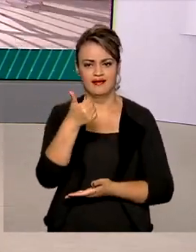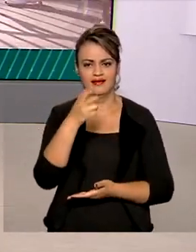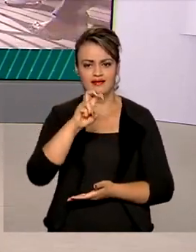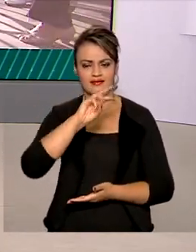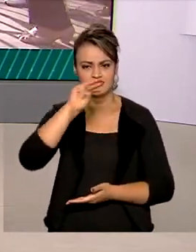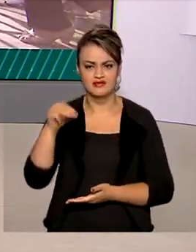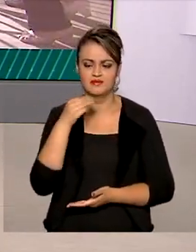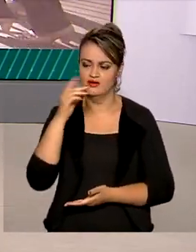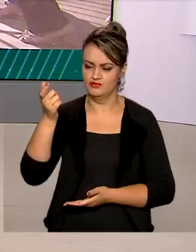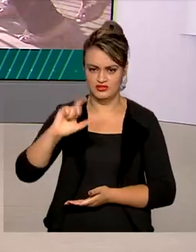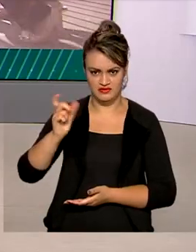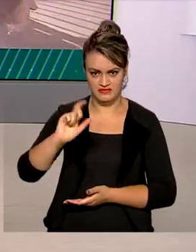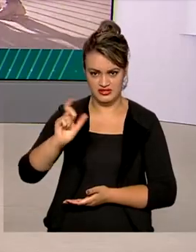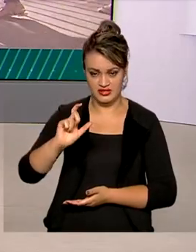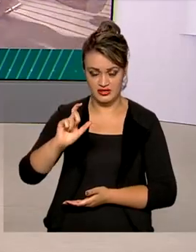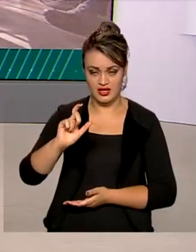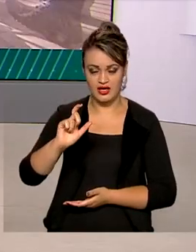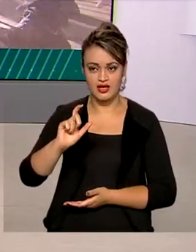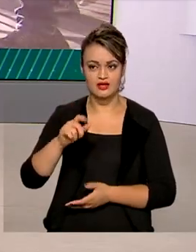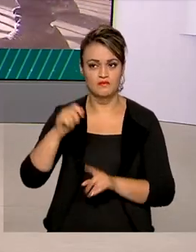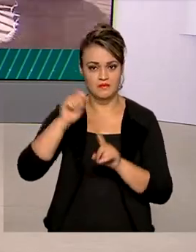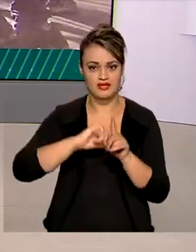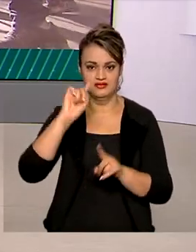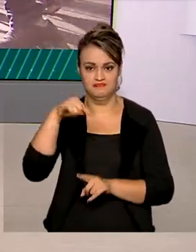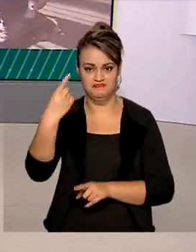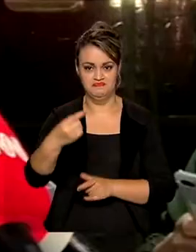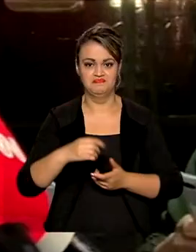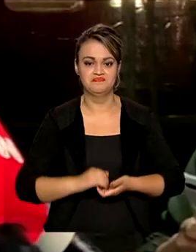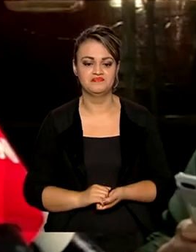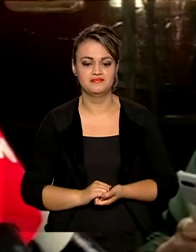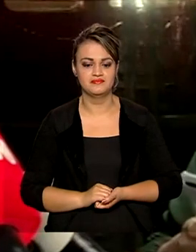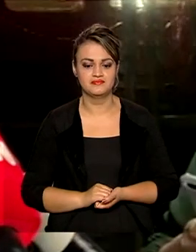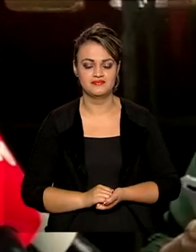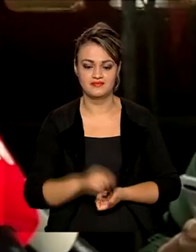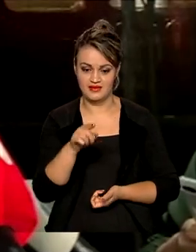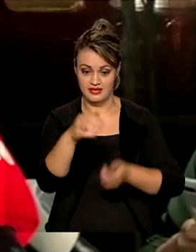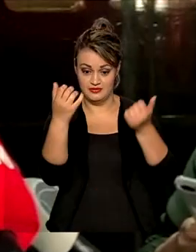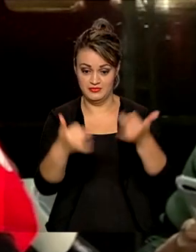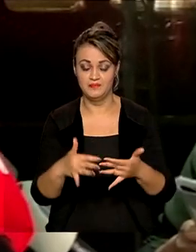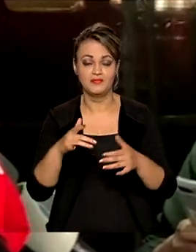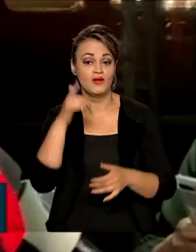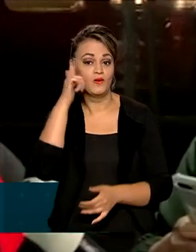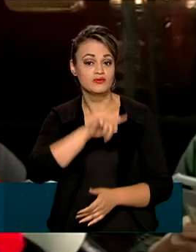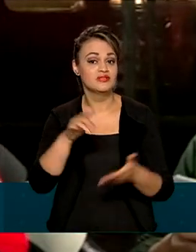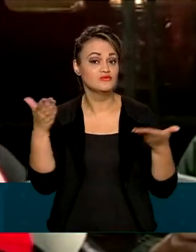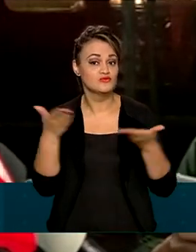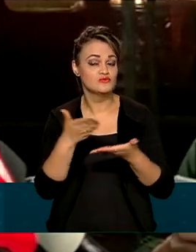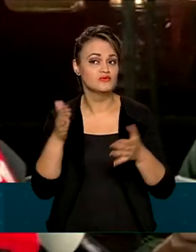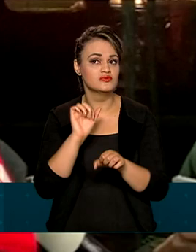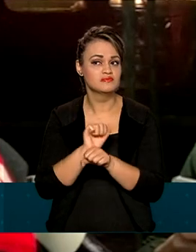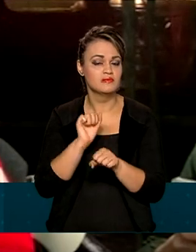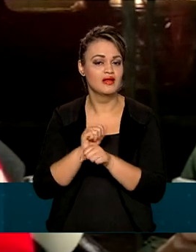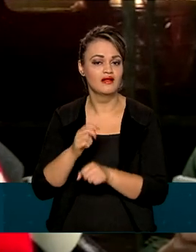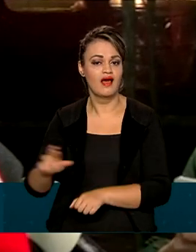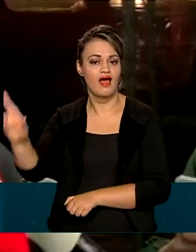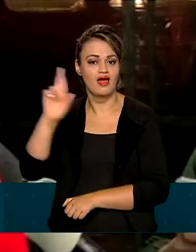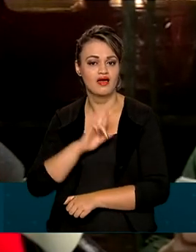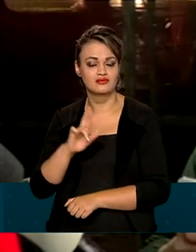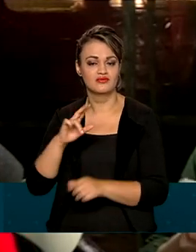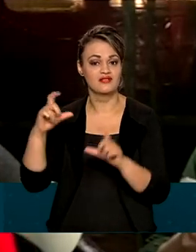de doses do imunizante da Pfizer no mês que vem. Conseguimos hoje, com a resposta da Pfizer,